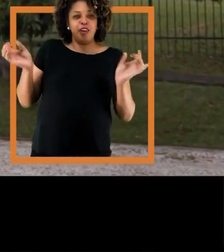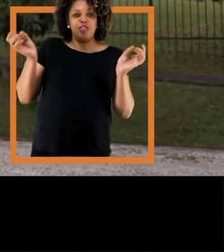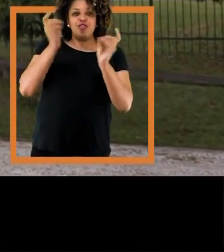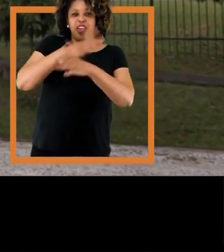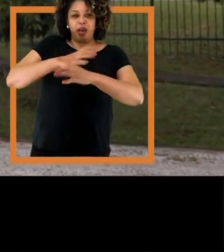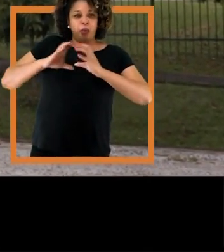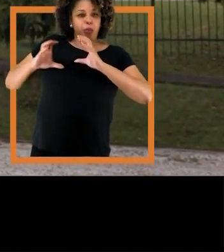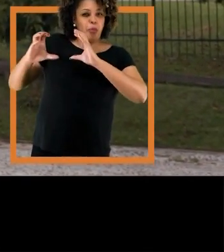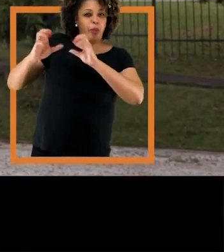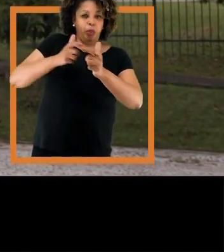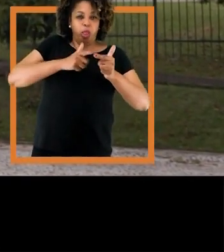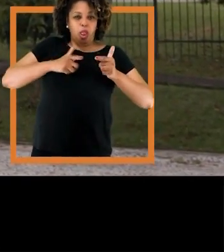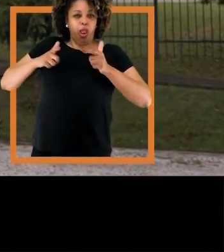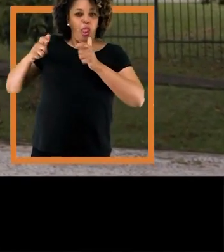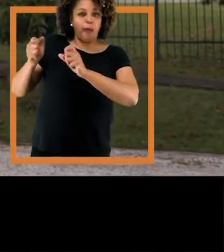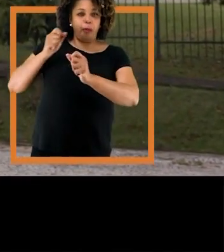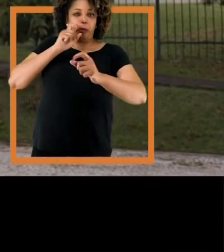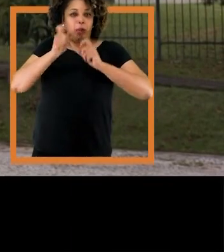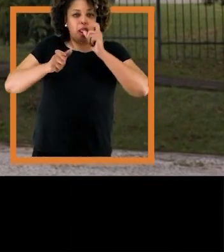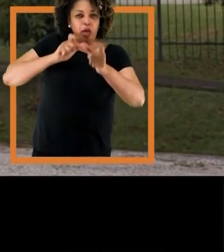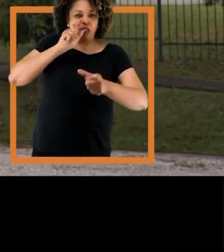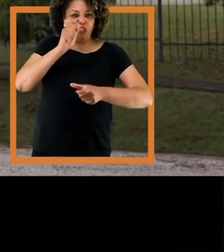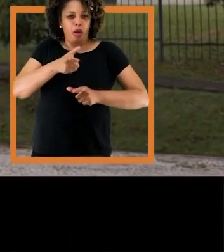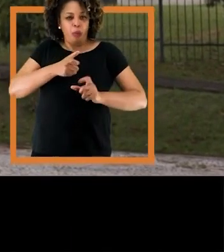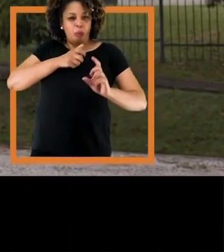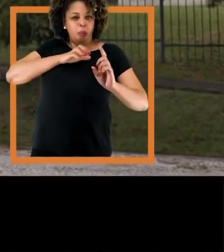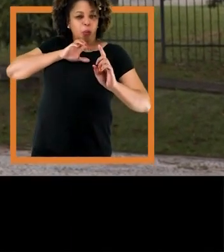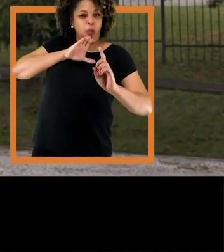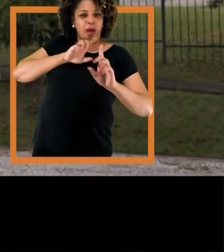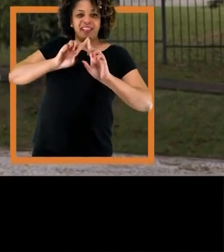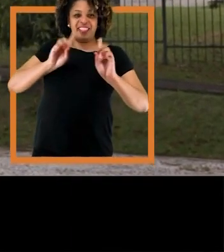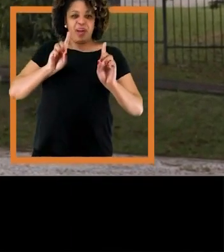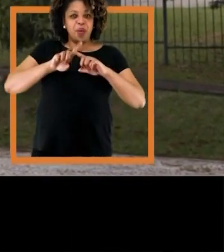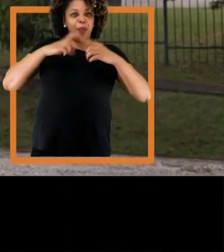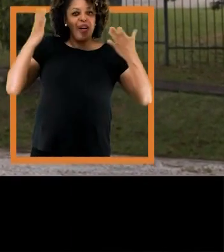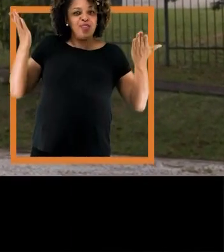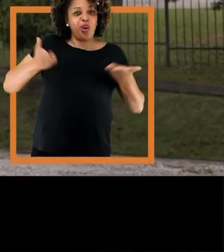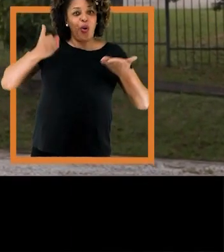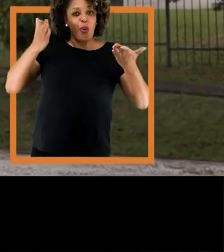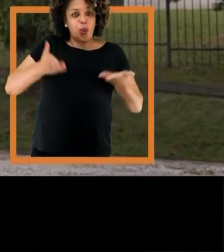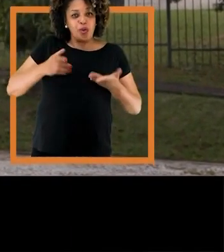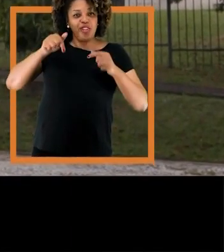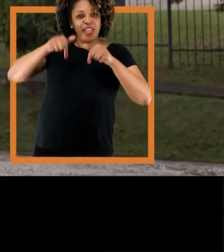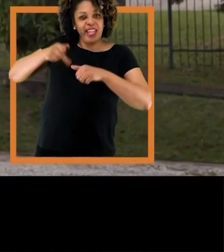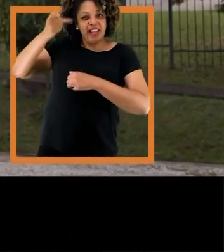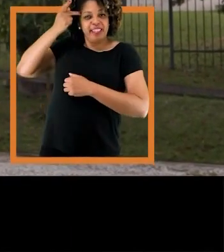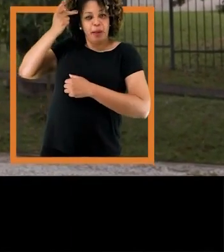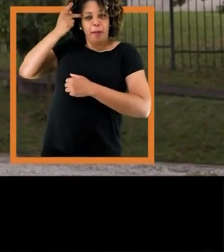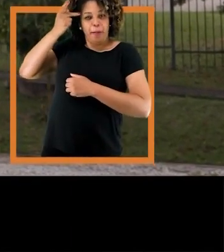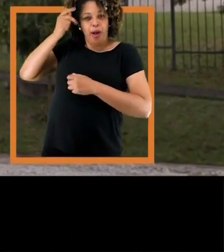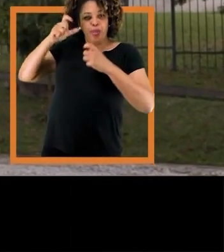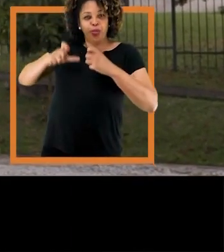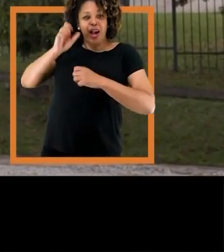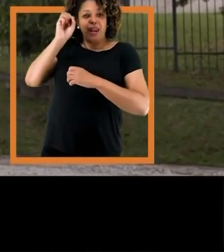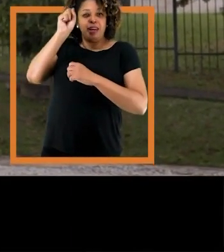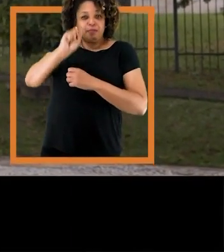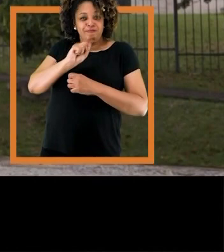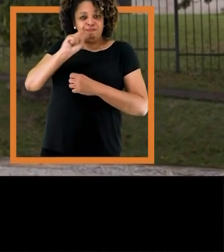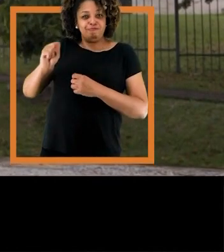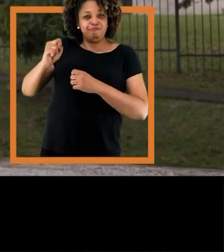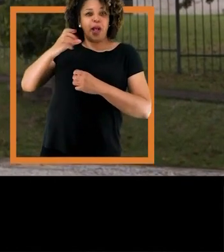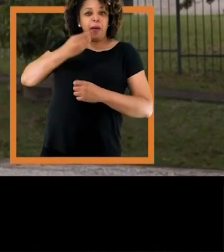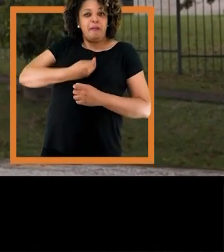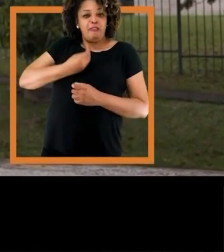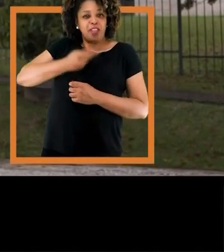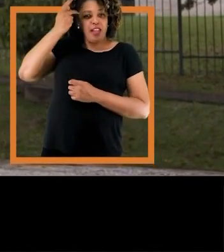conciliação. Chega de agressividade, chega de armas, xingamentos, palavrões, insultos. Estamos hoje no Obelisco do Ibirapuera,